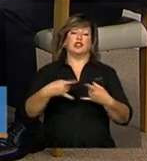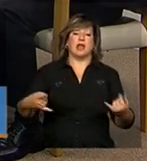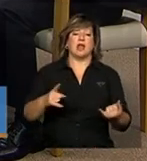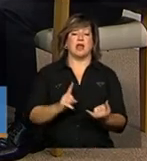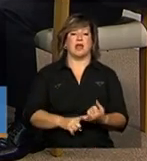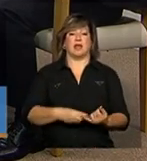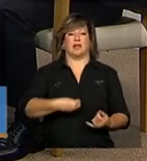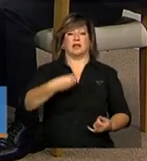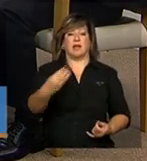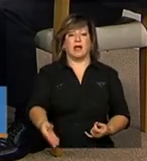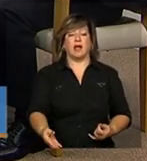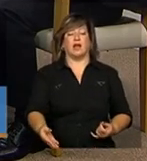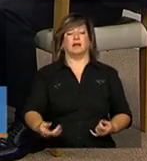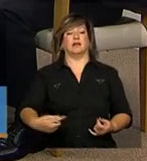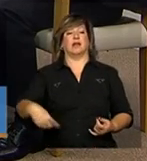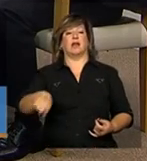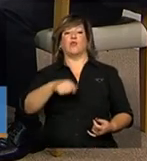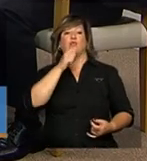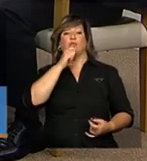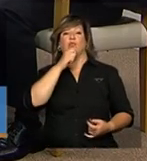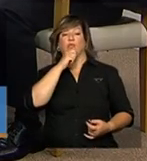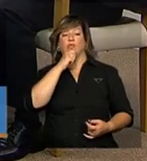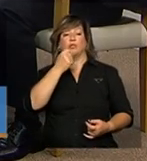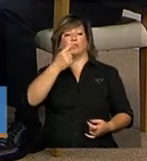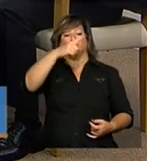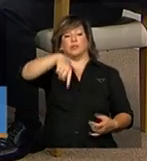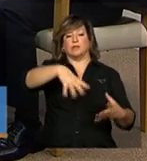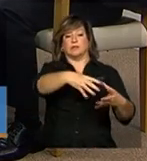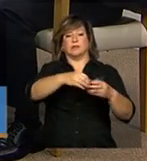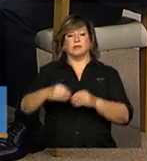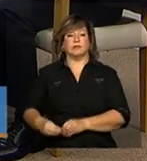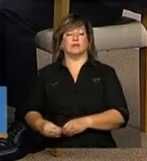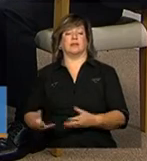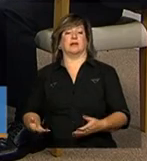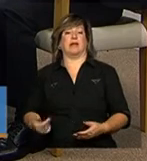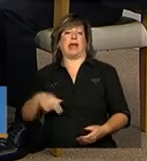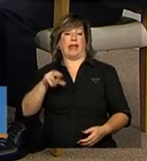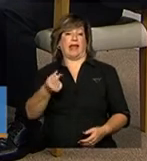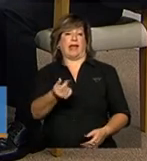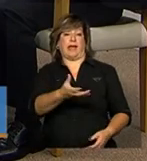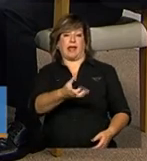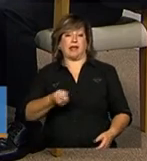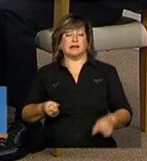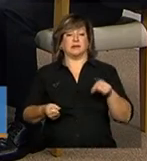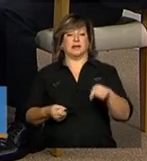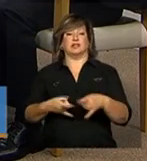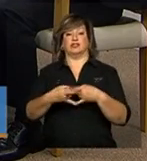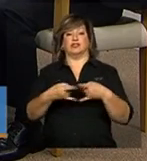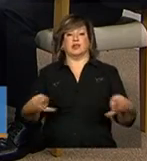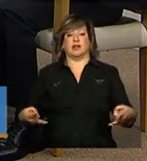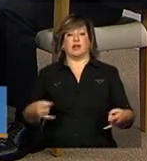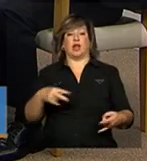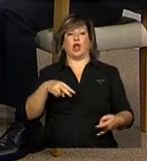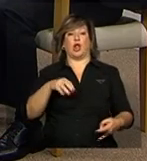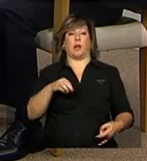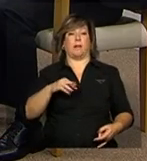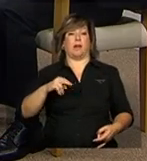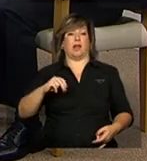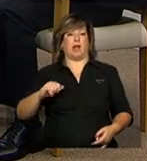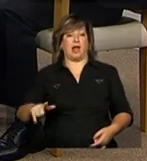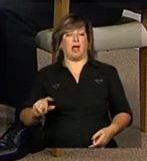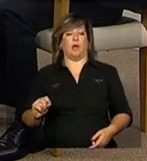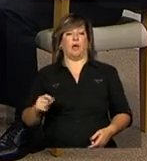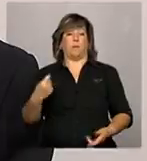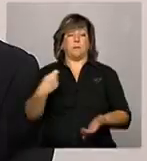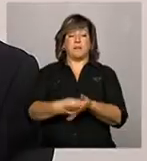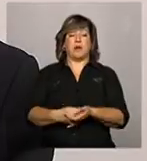passados e que não são ainda descontados por quem está recebendo aquele cheque nominativo, seja o pagamento de um